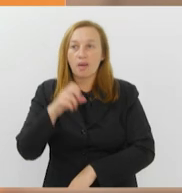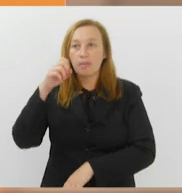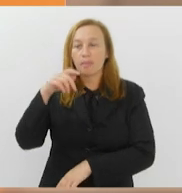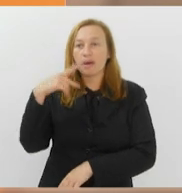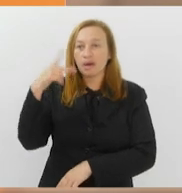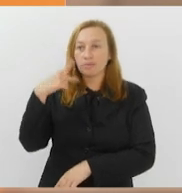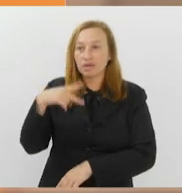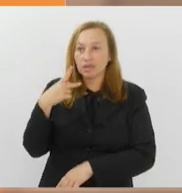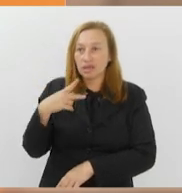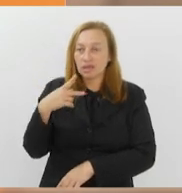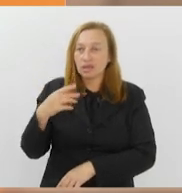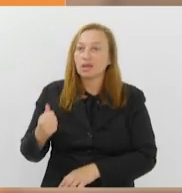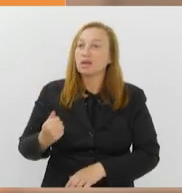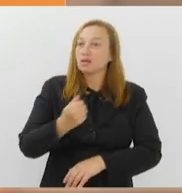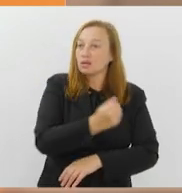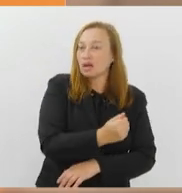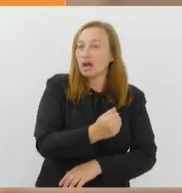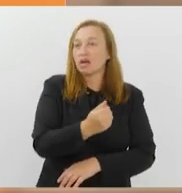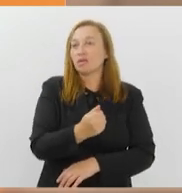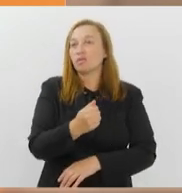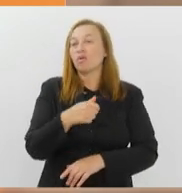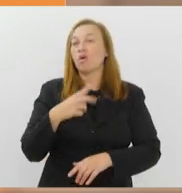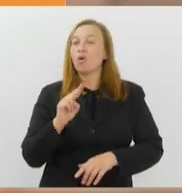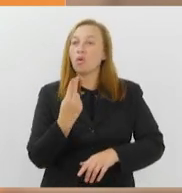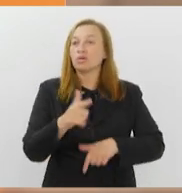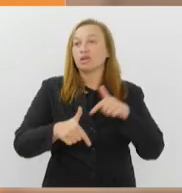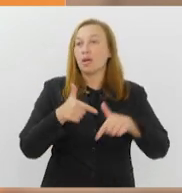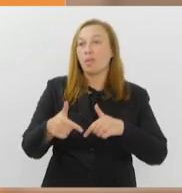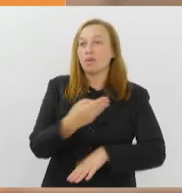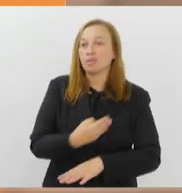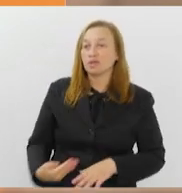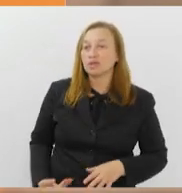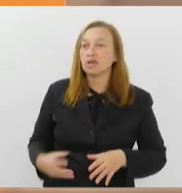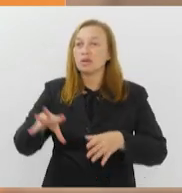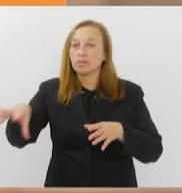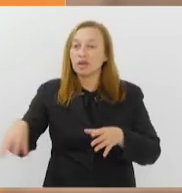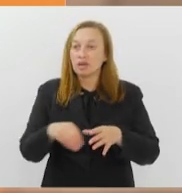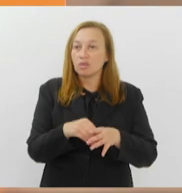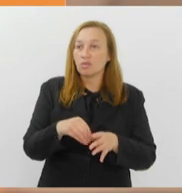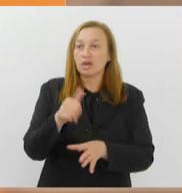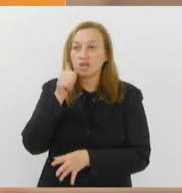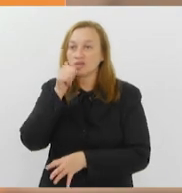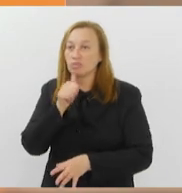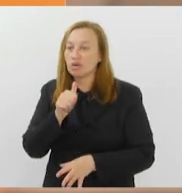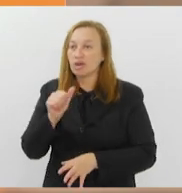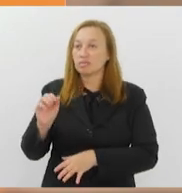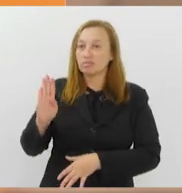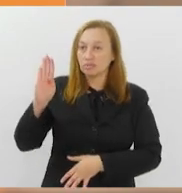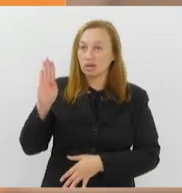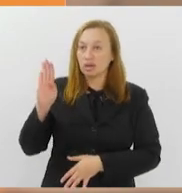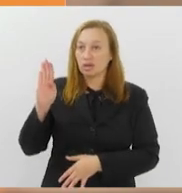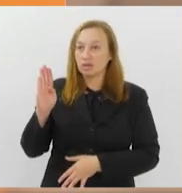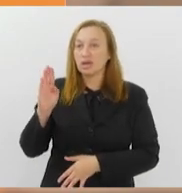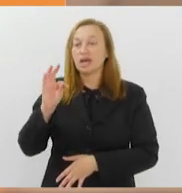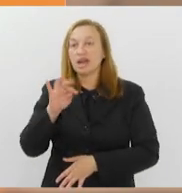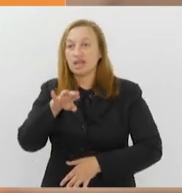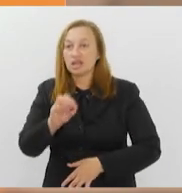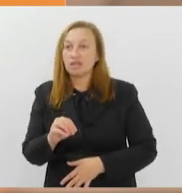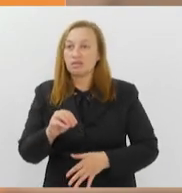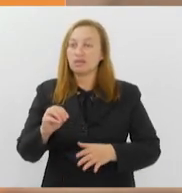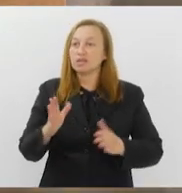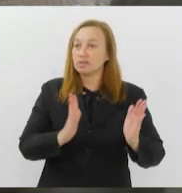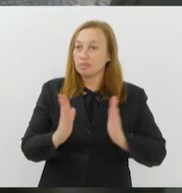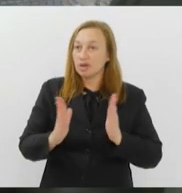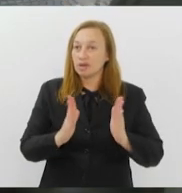Ocupante de Cargo ou Emprego Público para incluir as candidatas a cargos eletivos nessa legislação.